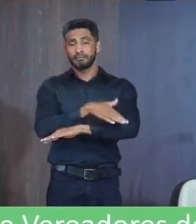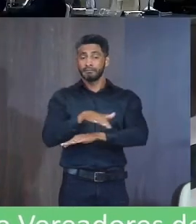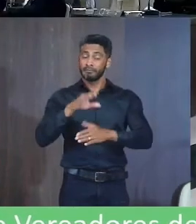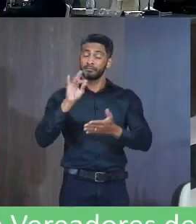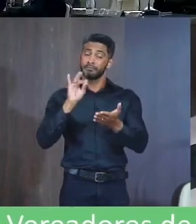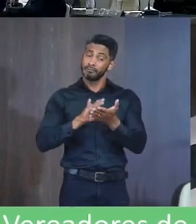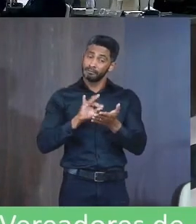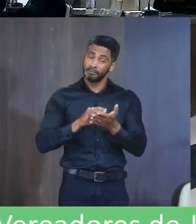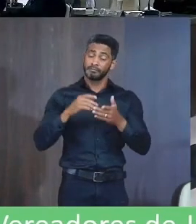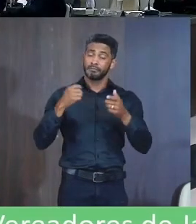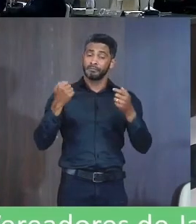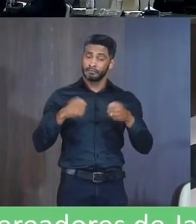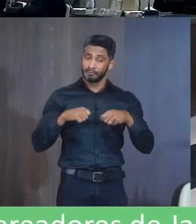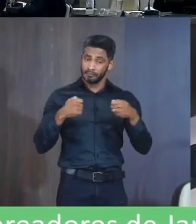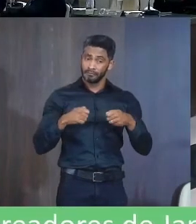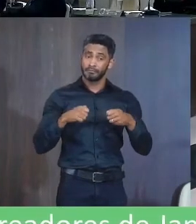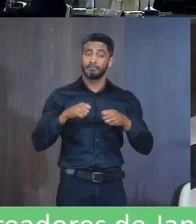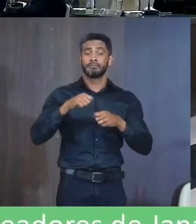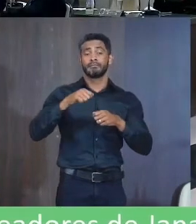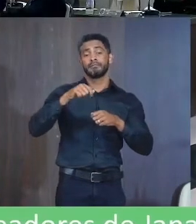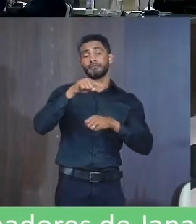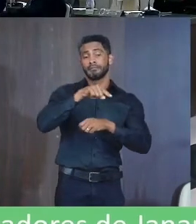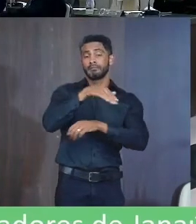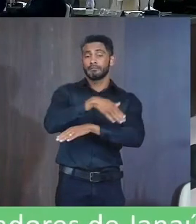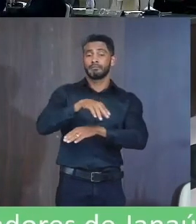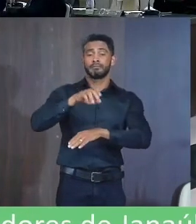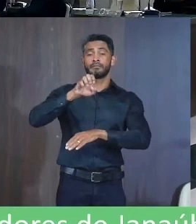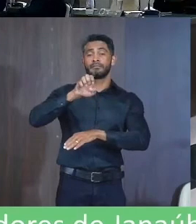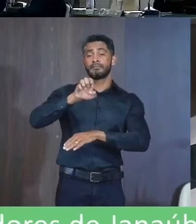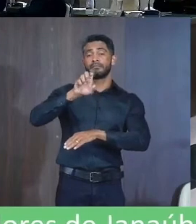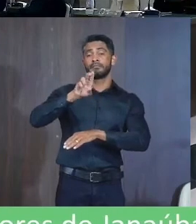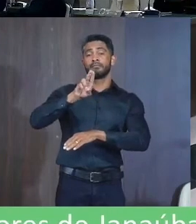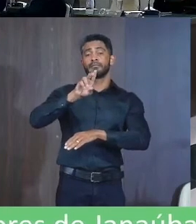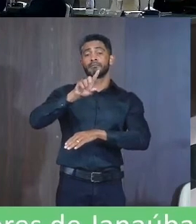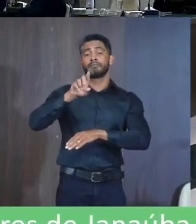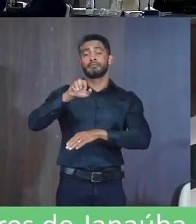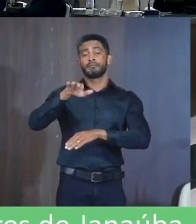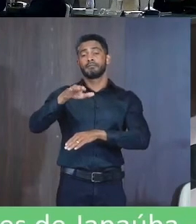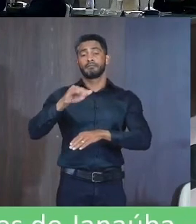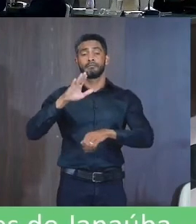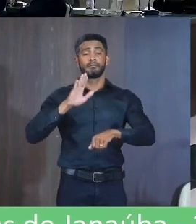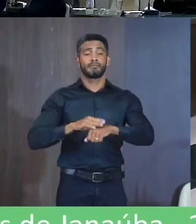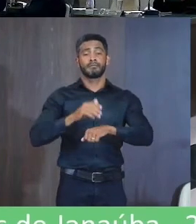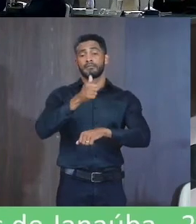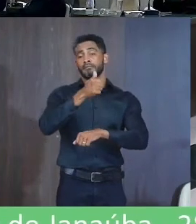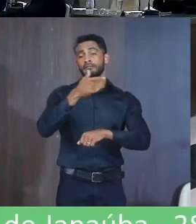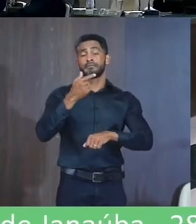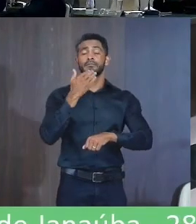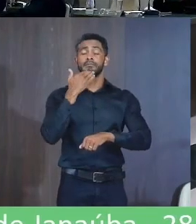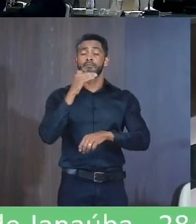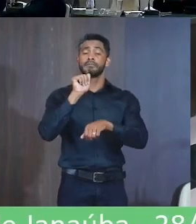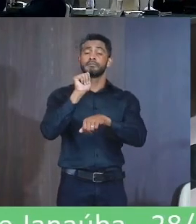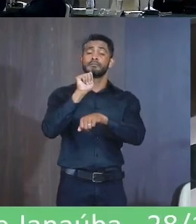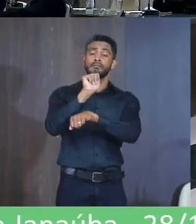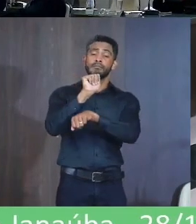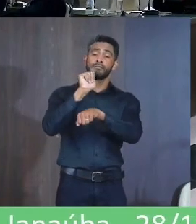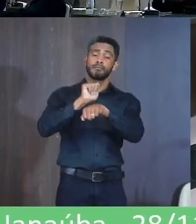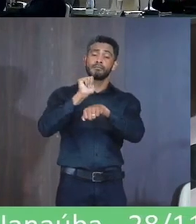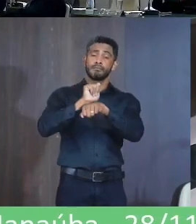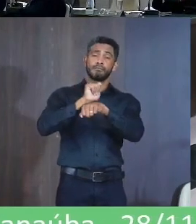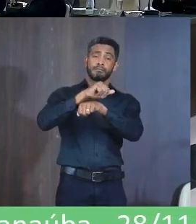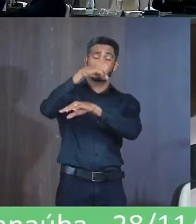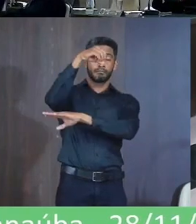realmente precisa Inclusive na rua Eusébia Francisco dos Santos Que há mais de 12 anos Aguarda por iluminação Pública É